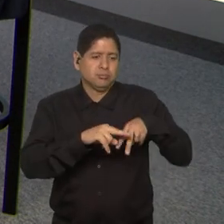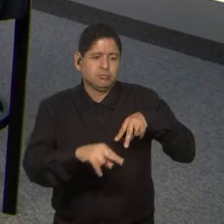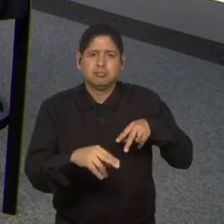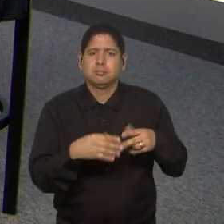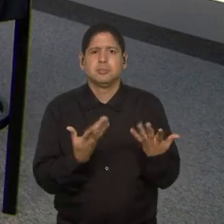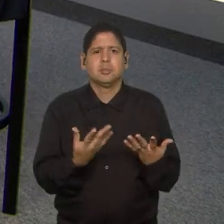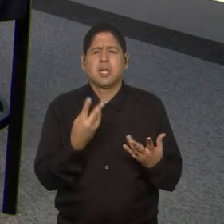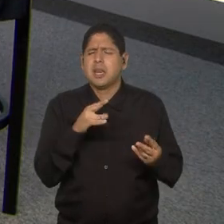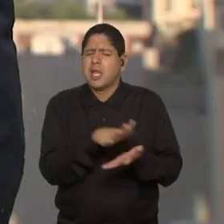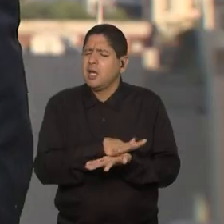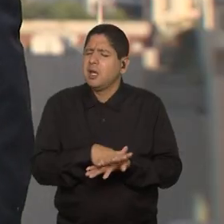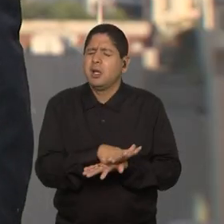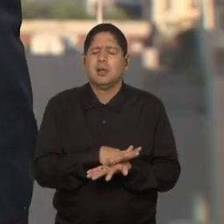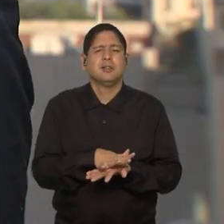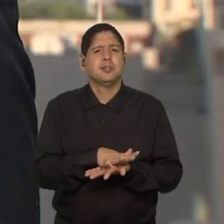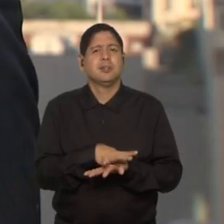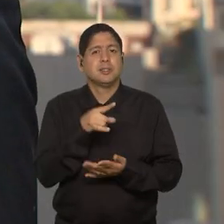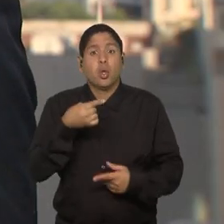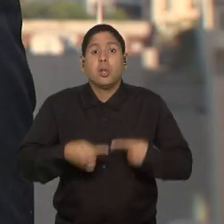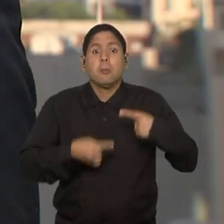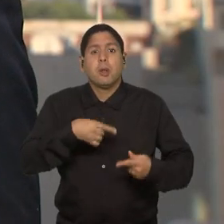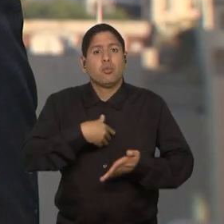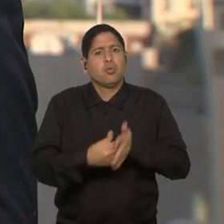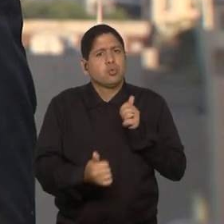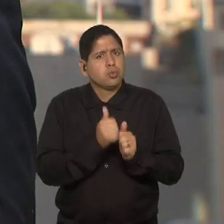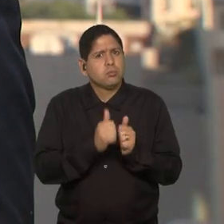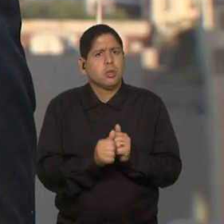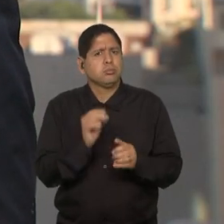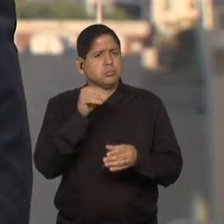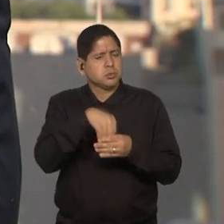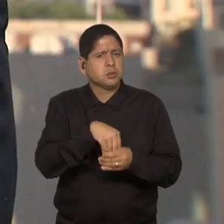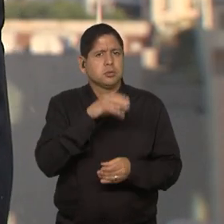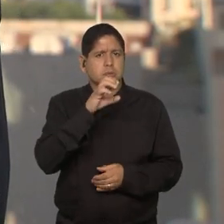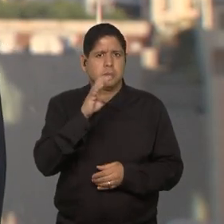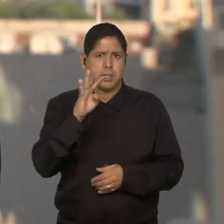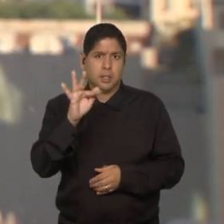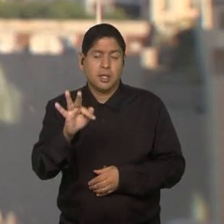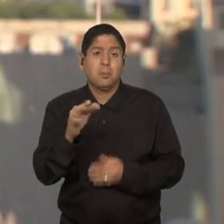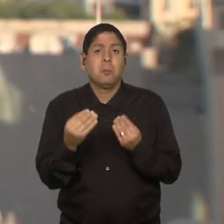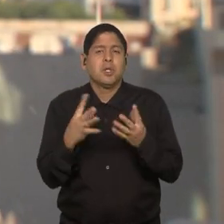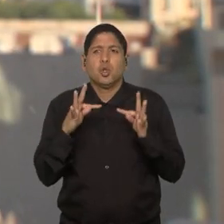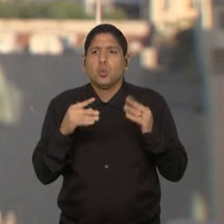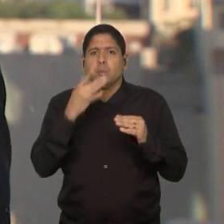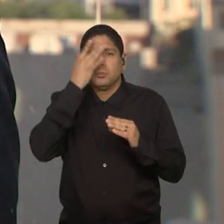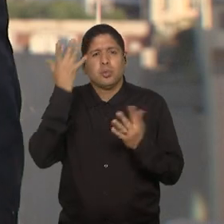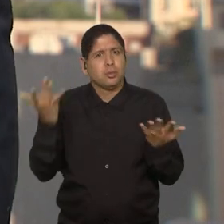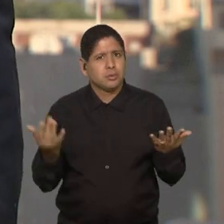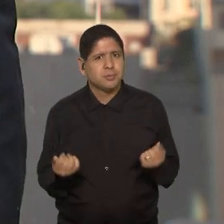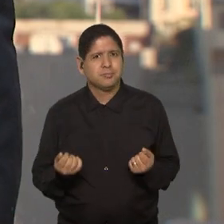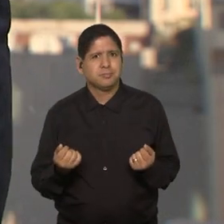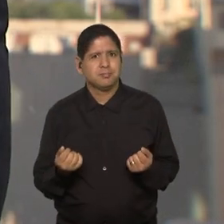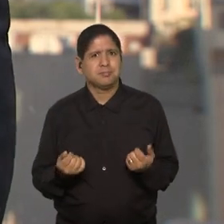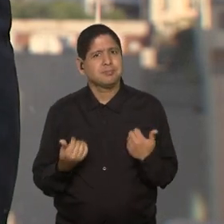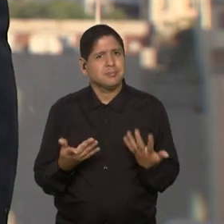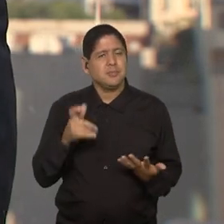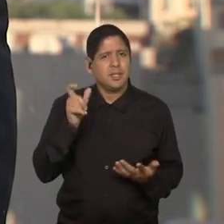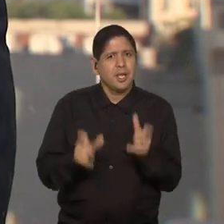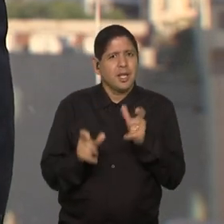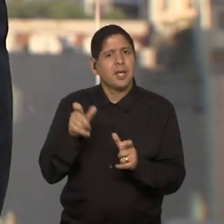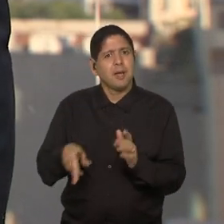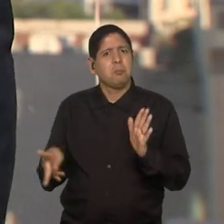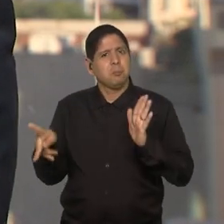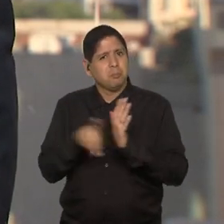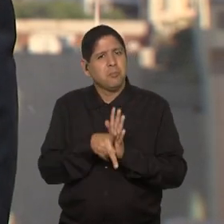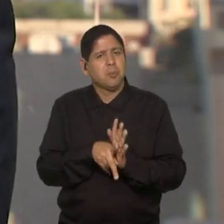nem nada. A gente debate o futebol dentro da CBF para todo mundo. Então, isso já faz